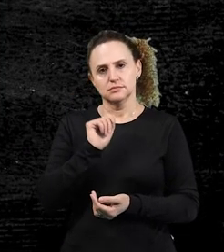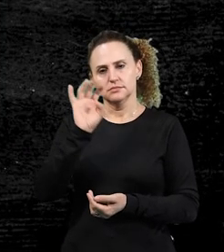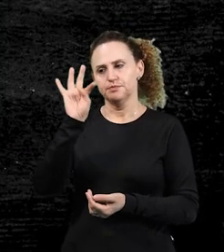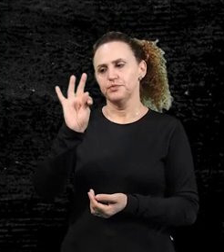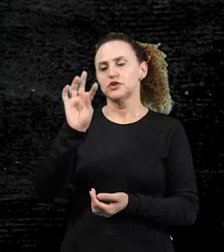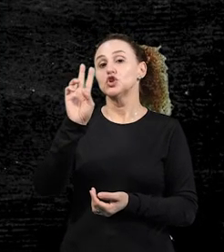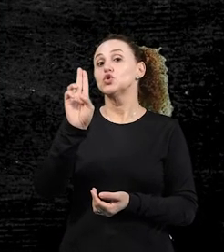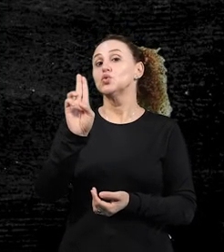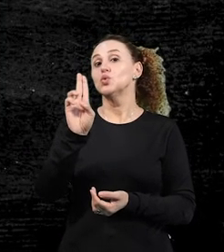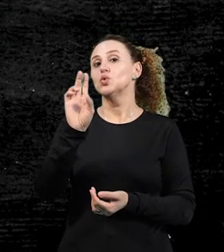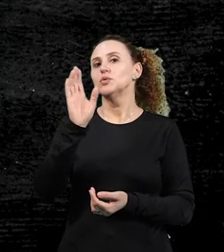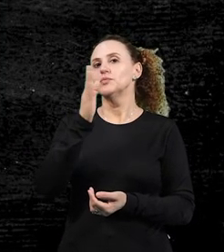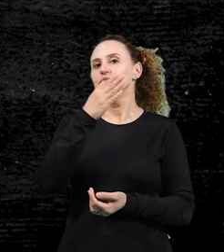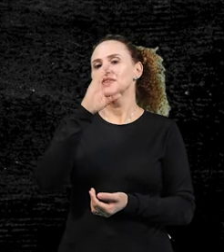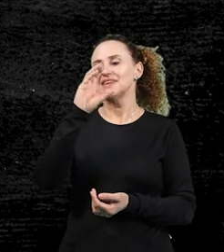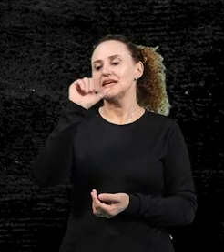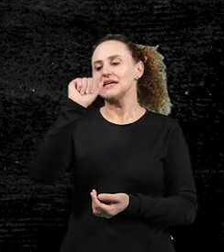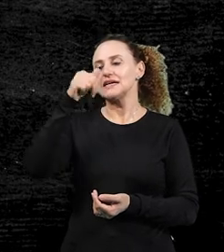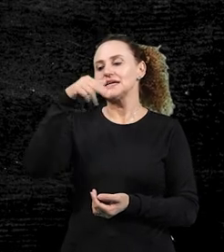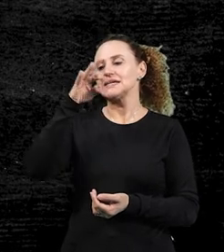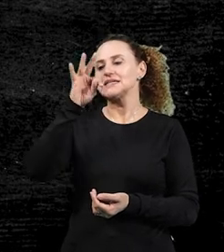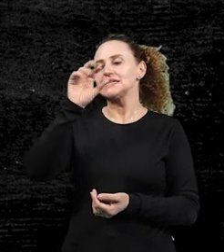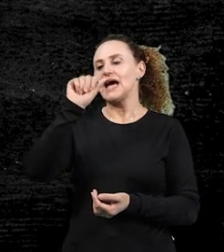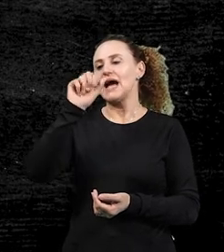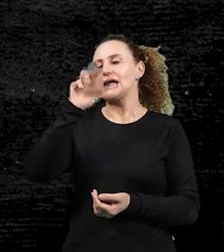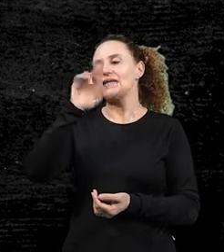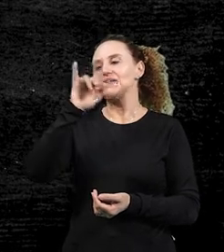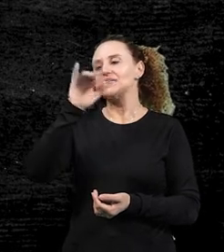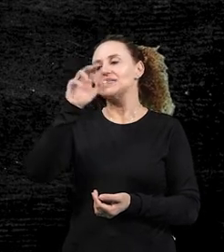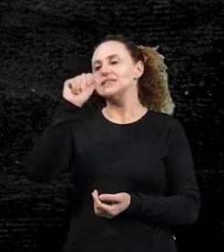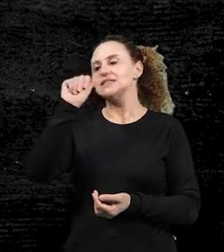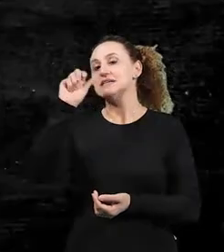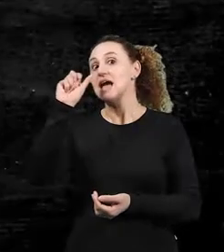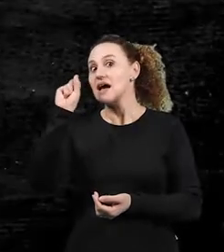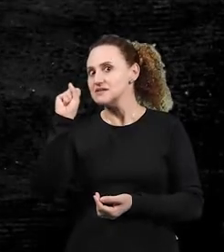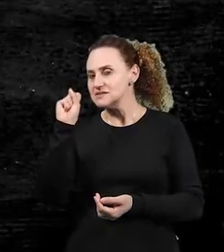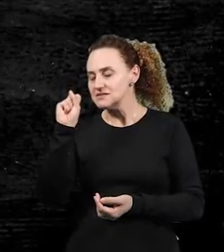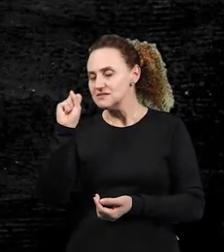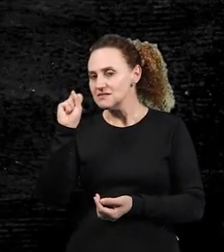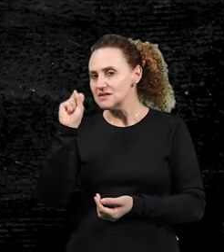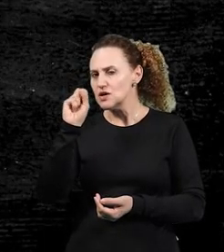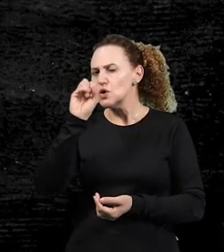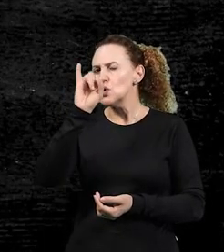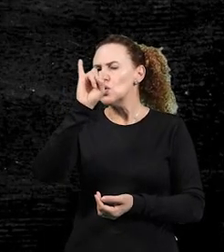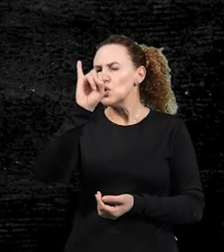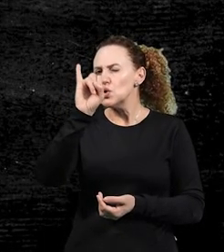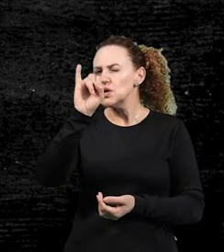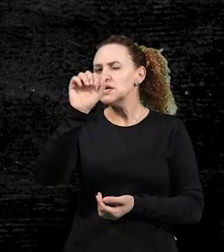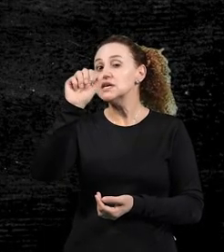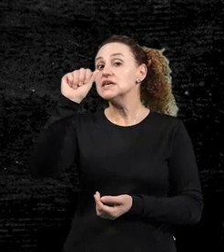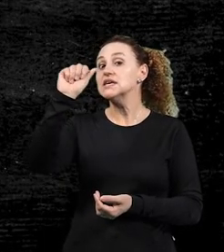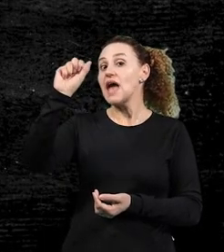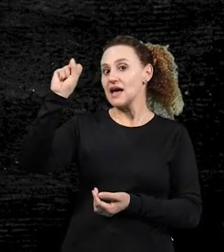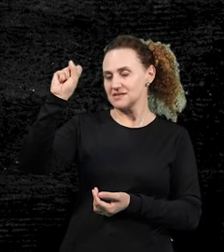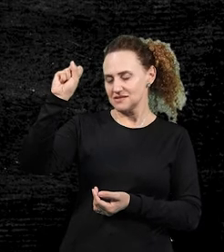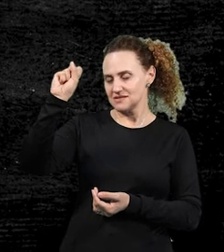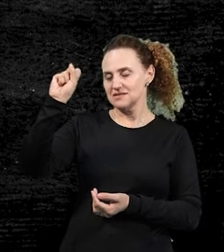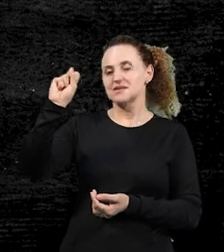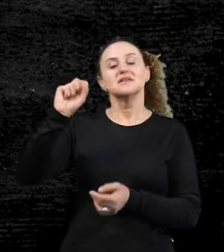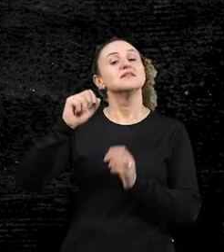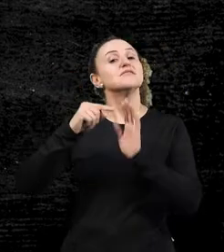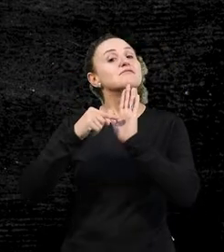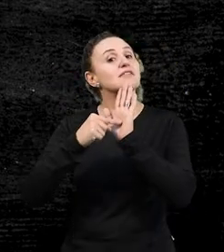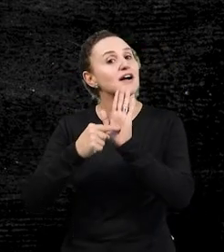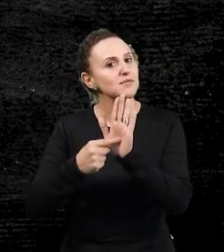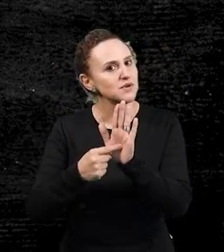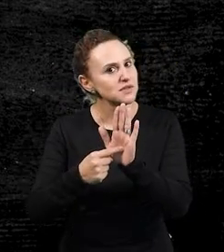como que é esse cantarias? Esse iria vai identificar o morfema que vai,